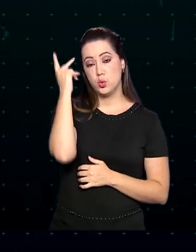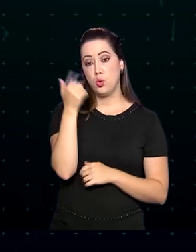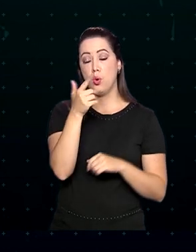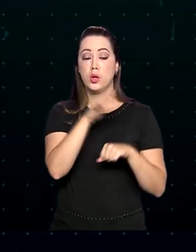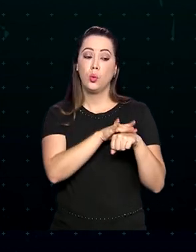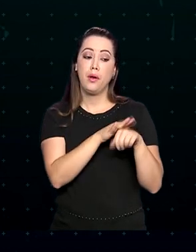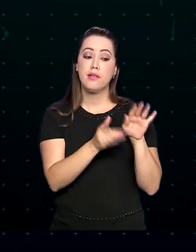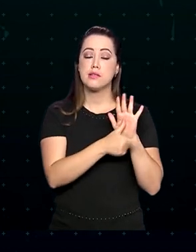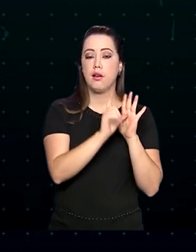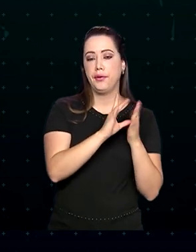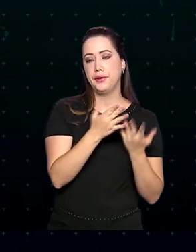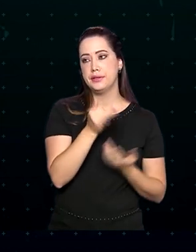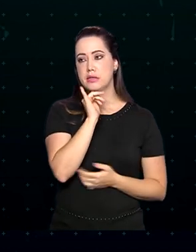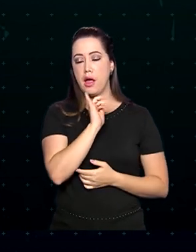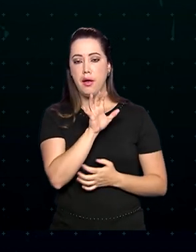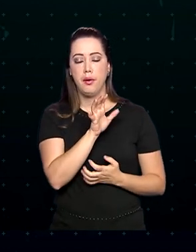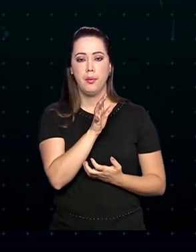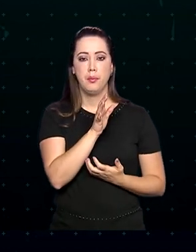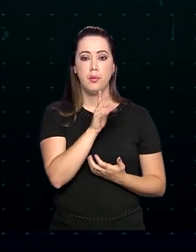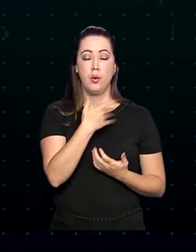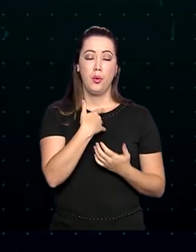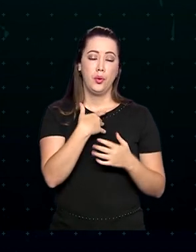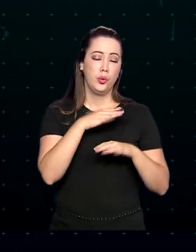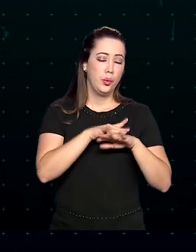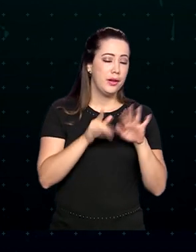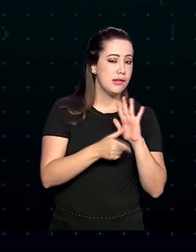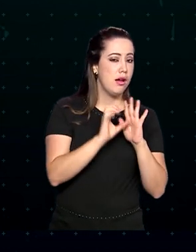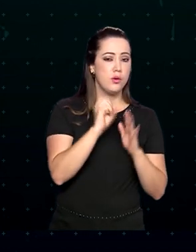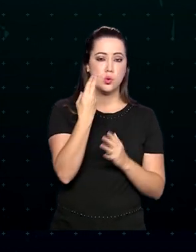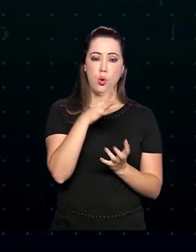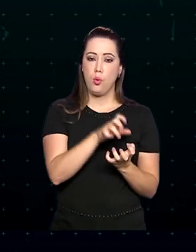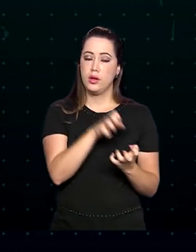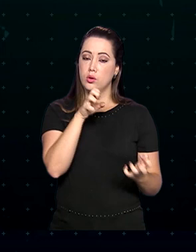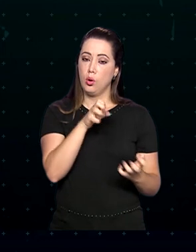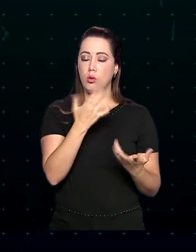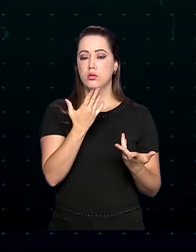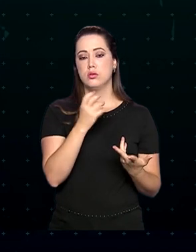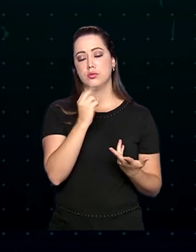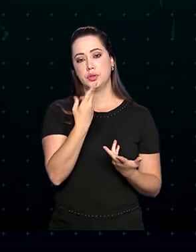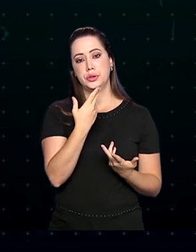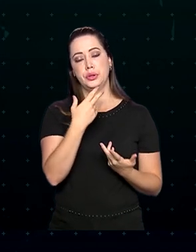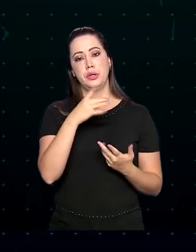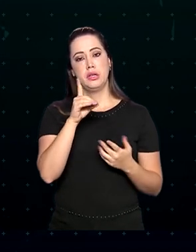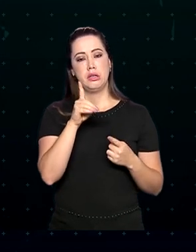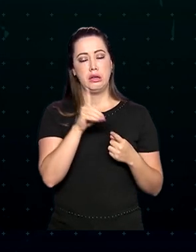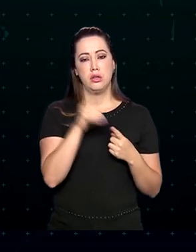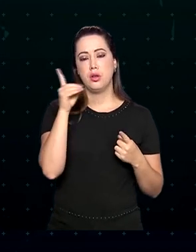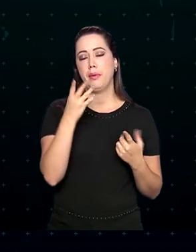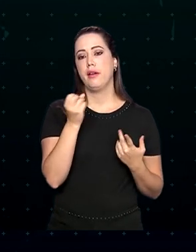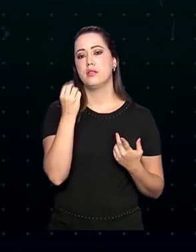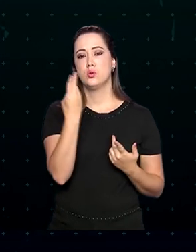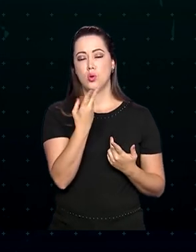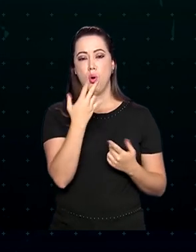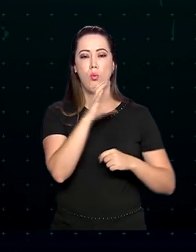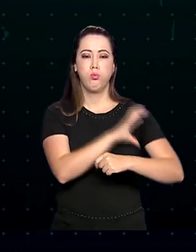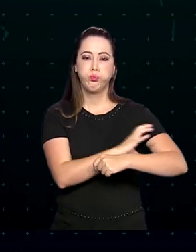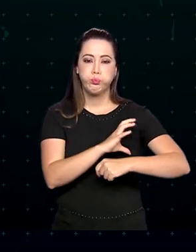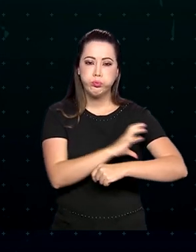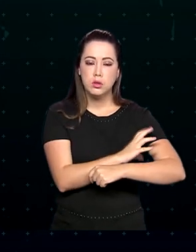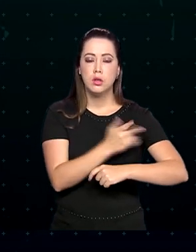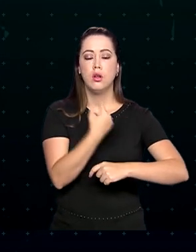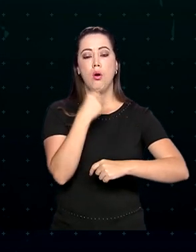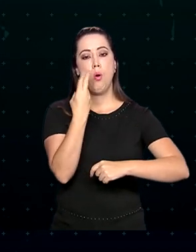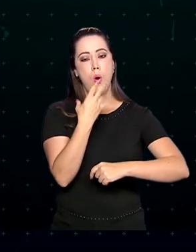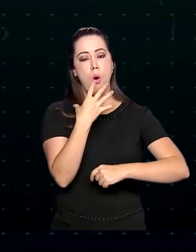São eles os idosos e portadores de doenças crônicas, como diabetes, hipertensão e asma.